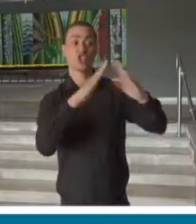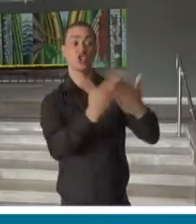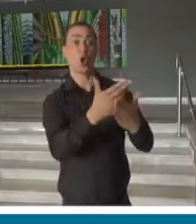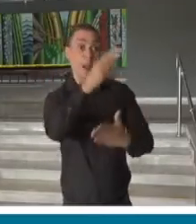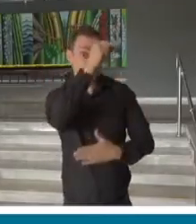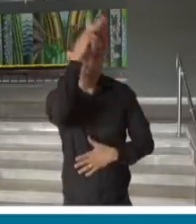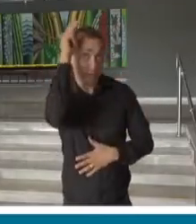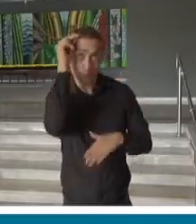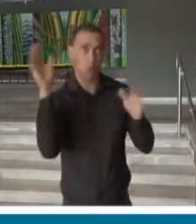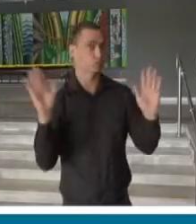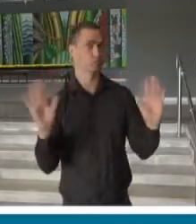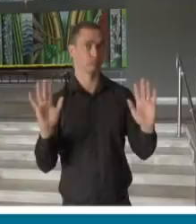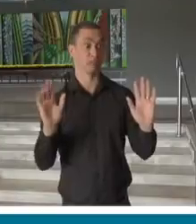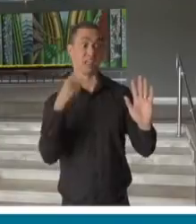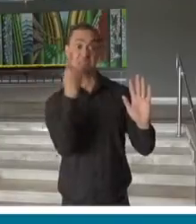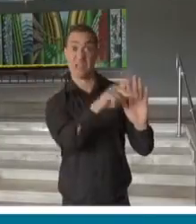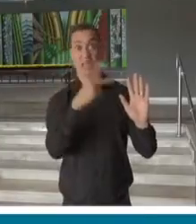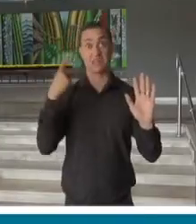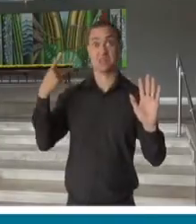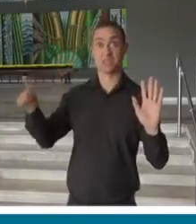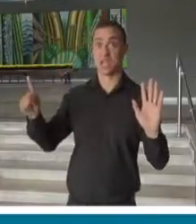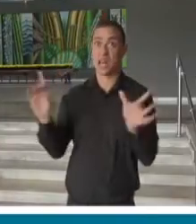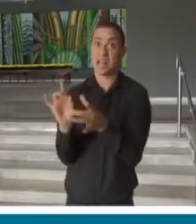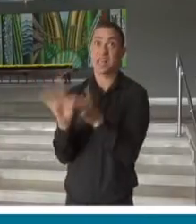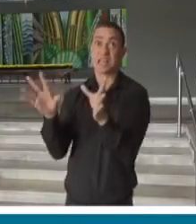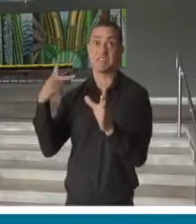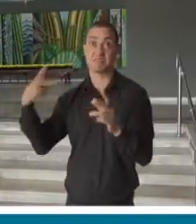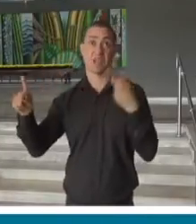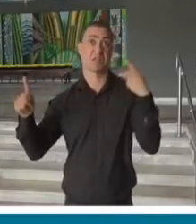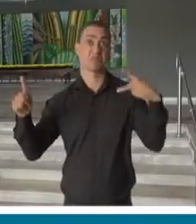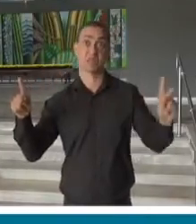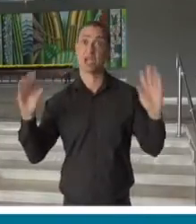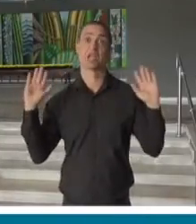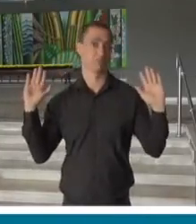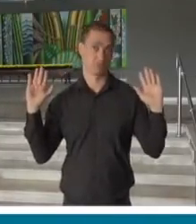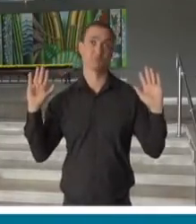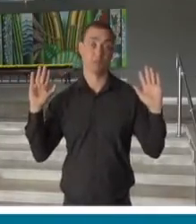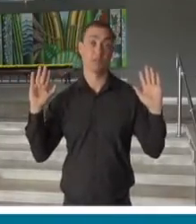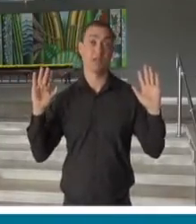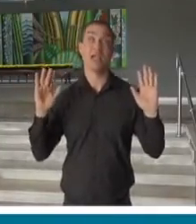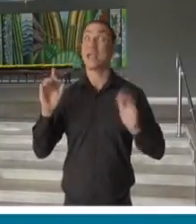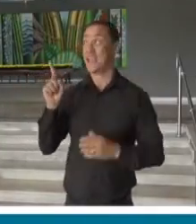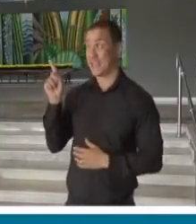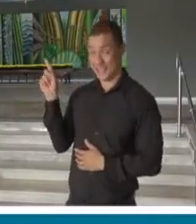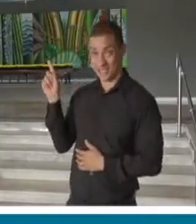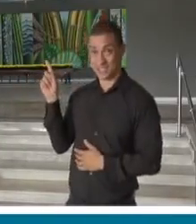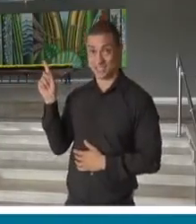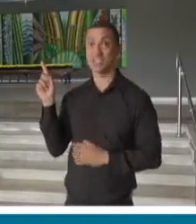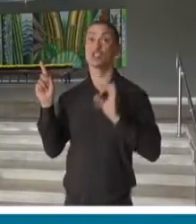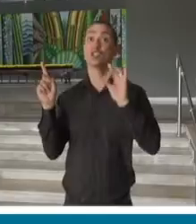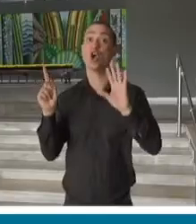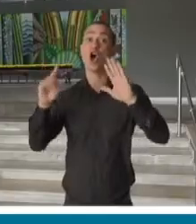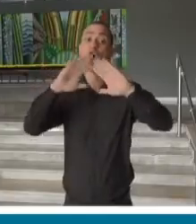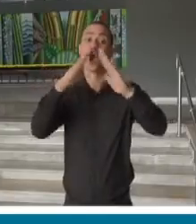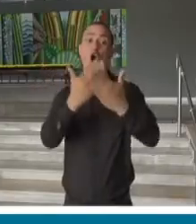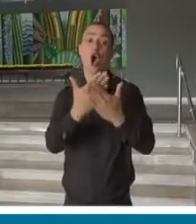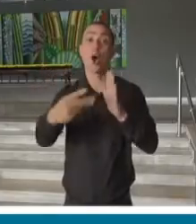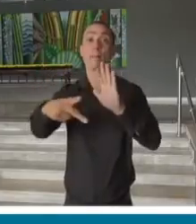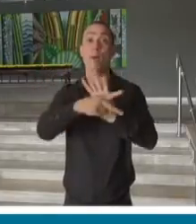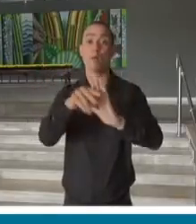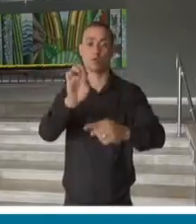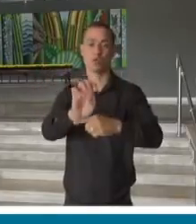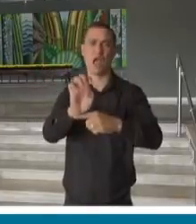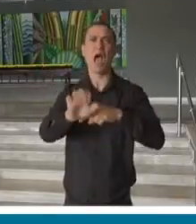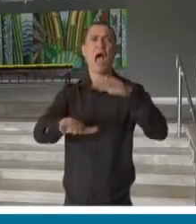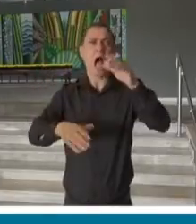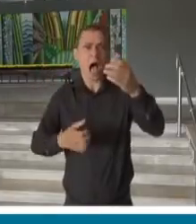municipais. Cada uma das redes fazem e define o seu calendário. Em geral, muitos municípios acabam